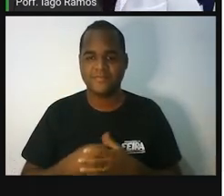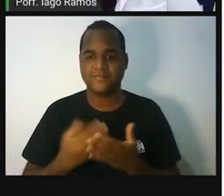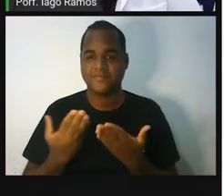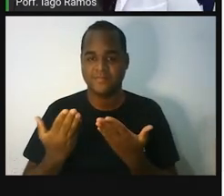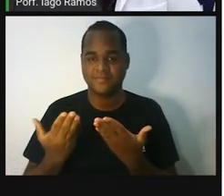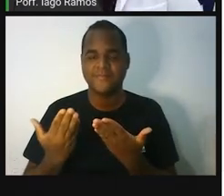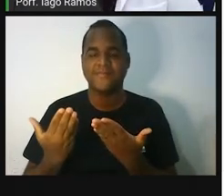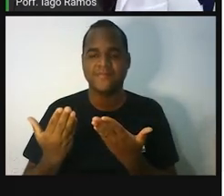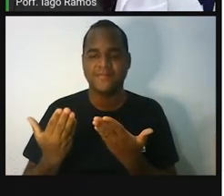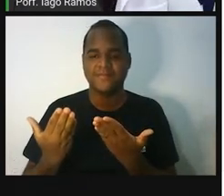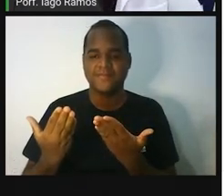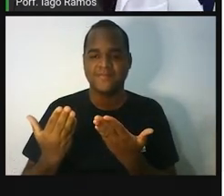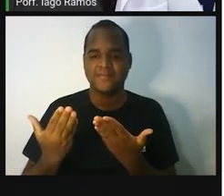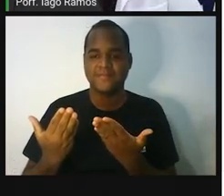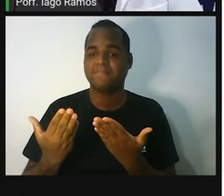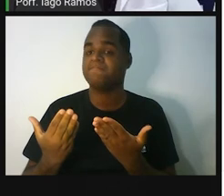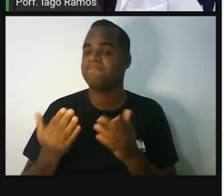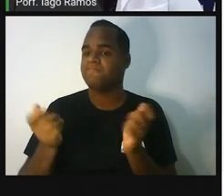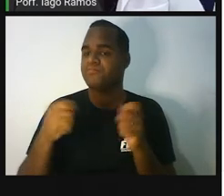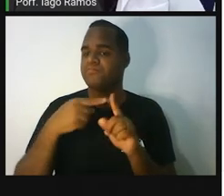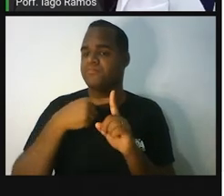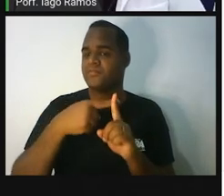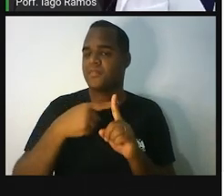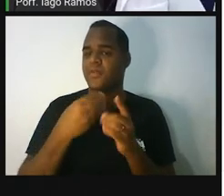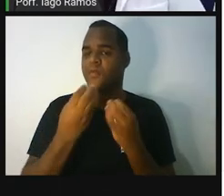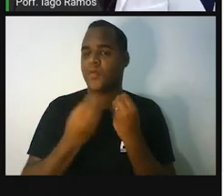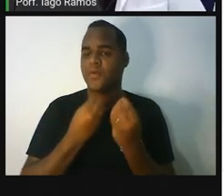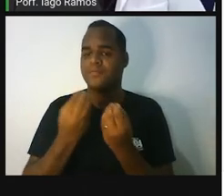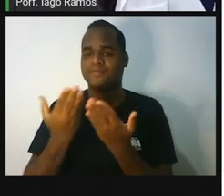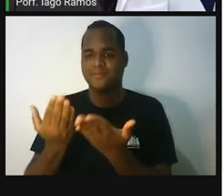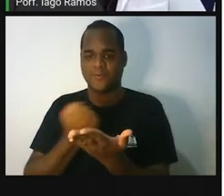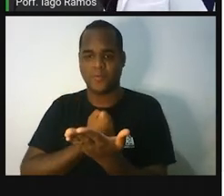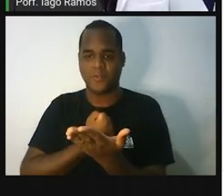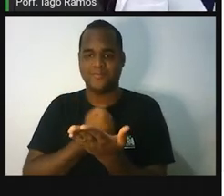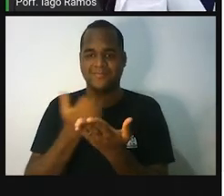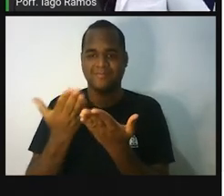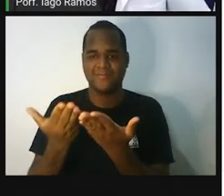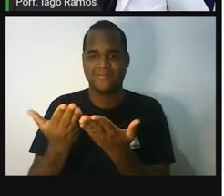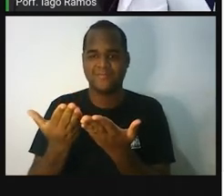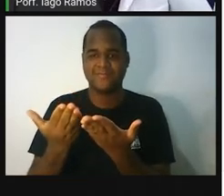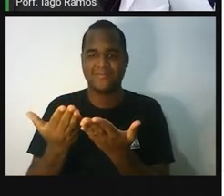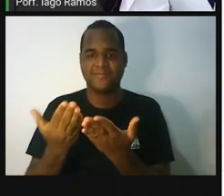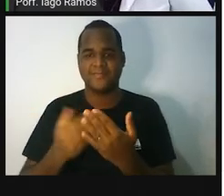20. A gente vai somar 1.021.